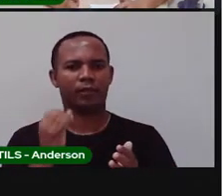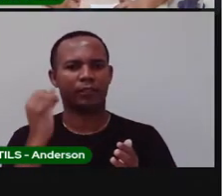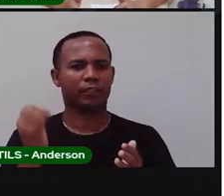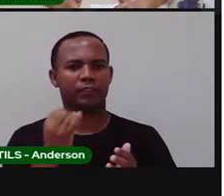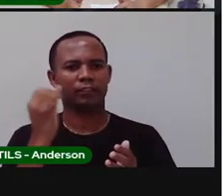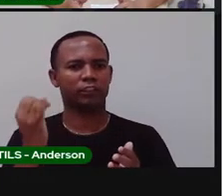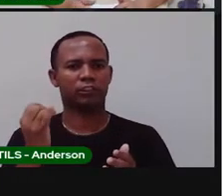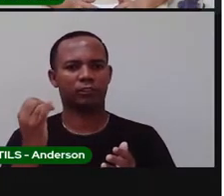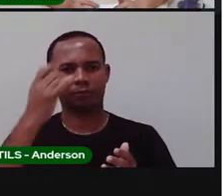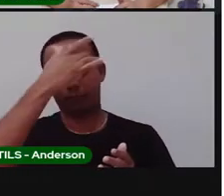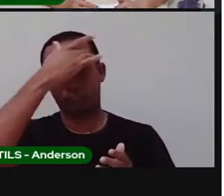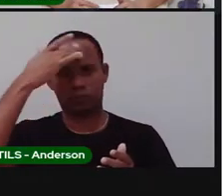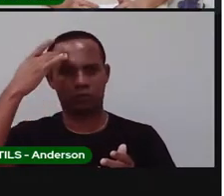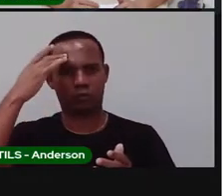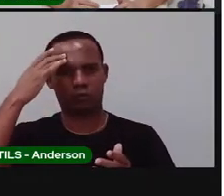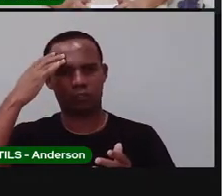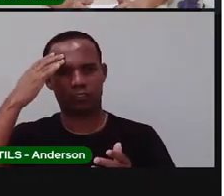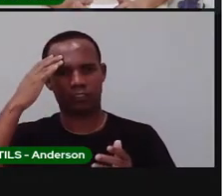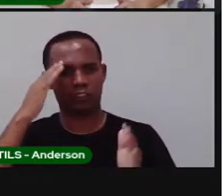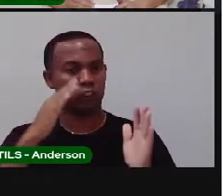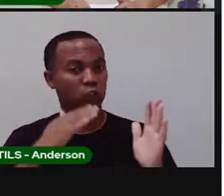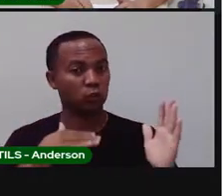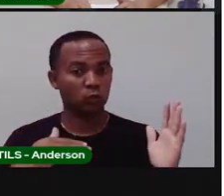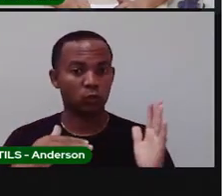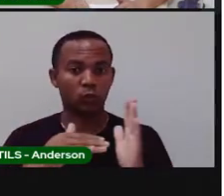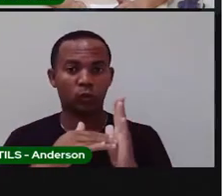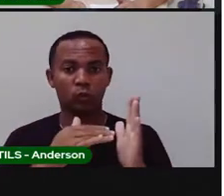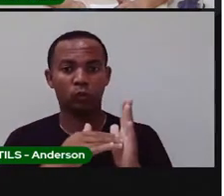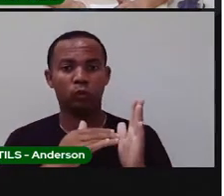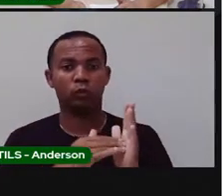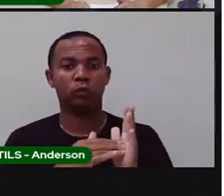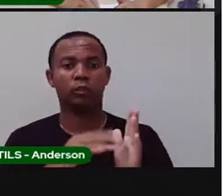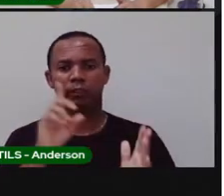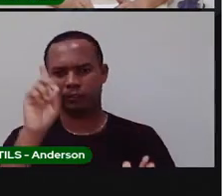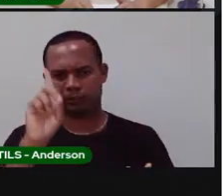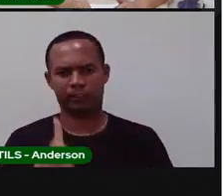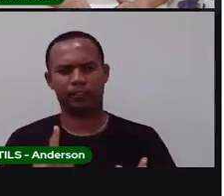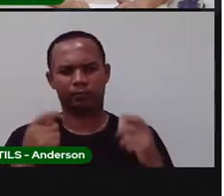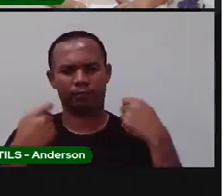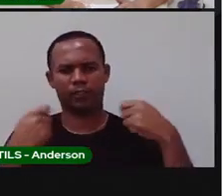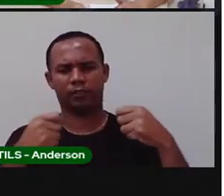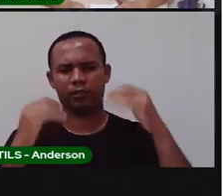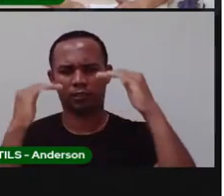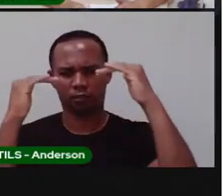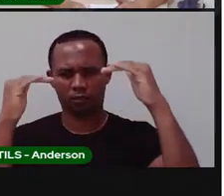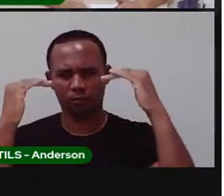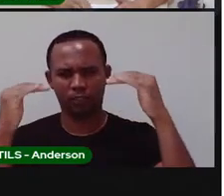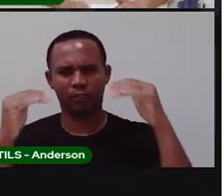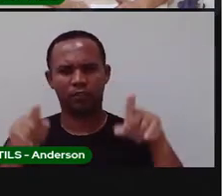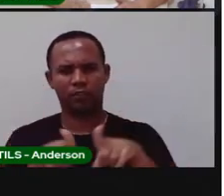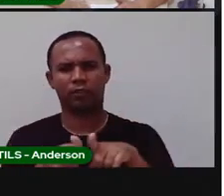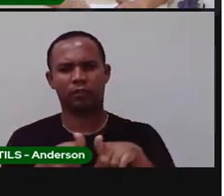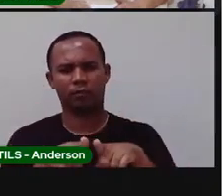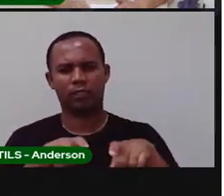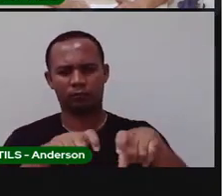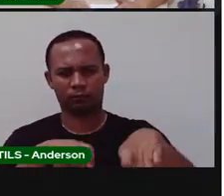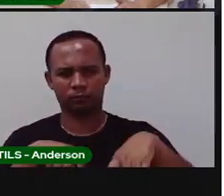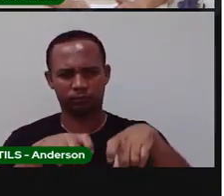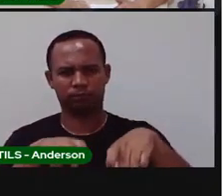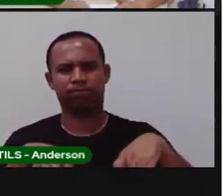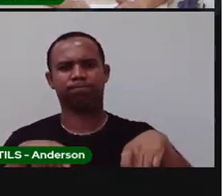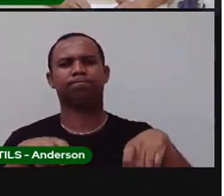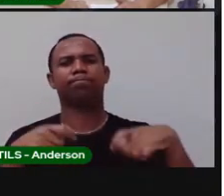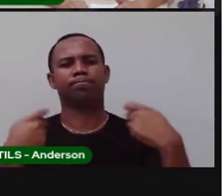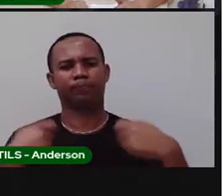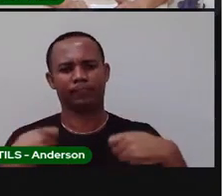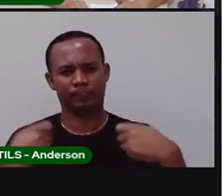para todos os cidadãos. Será que em seu bairro todos esses direitos são garantidos? Será que aí, na zona rural? Todos esses direitos são